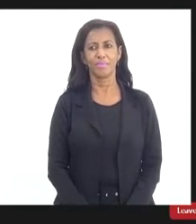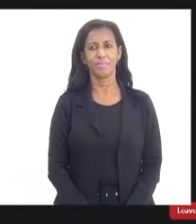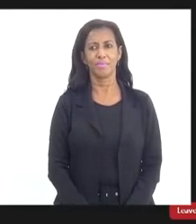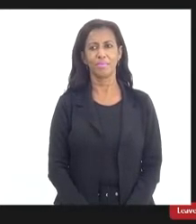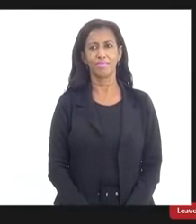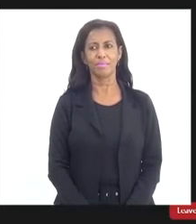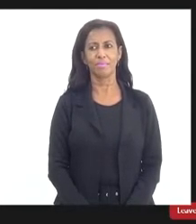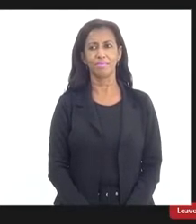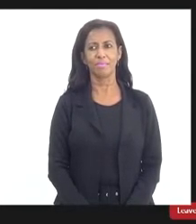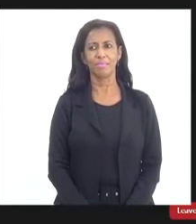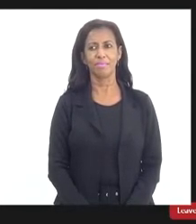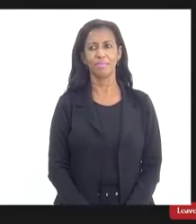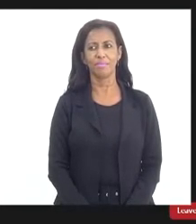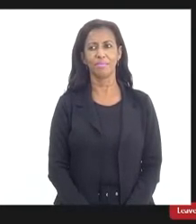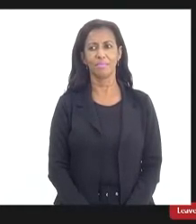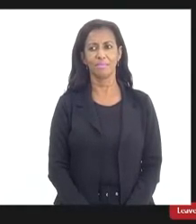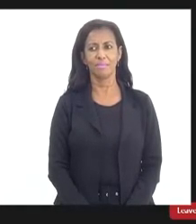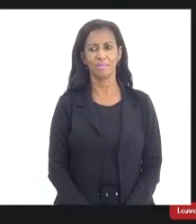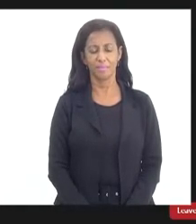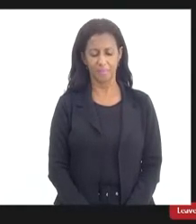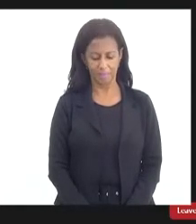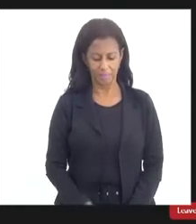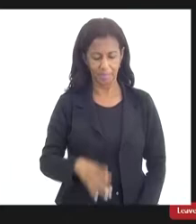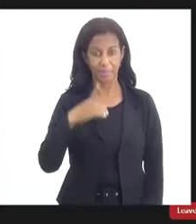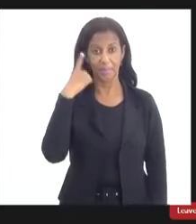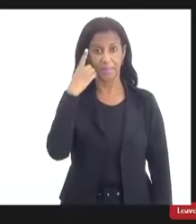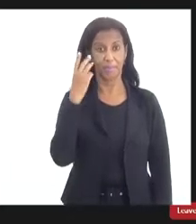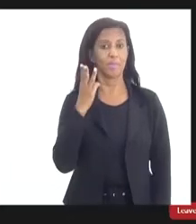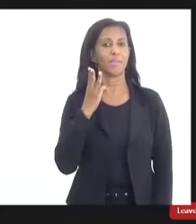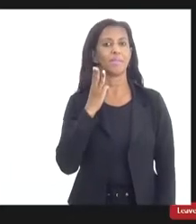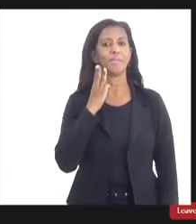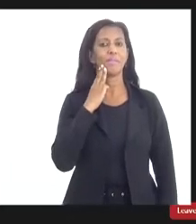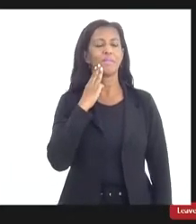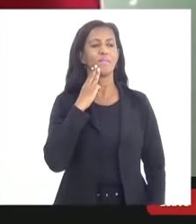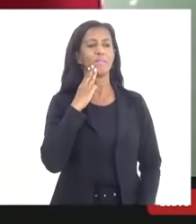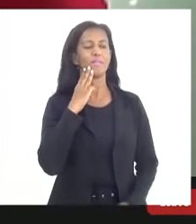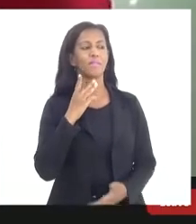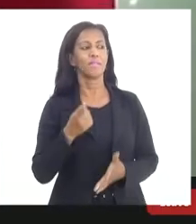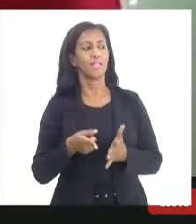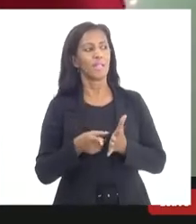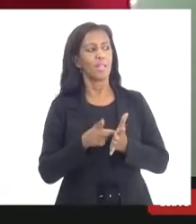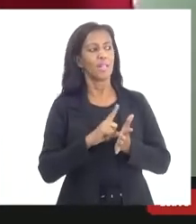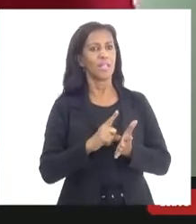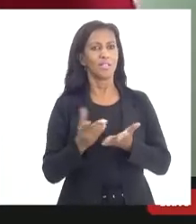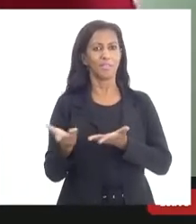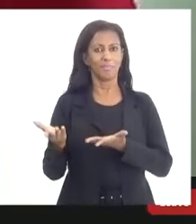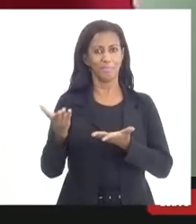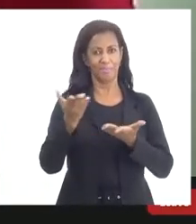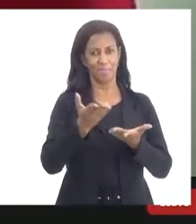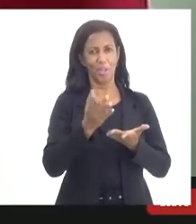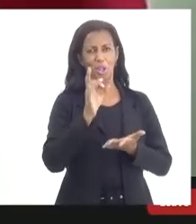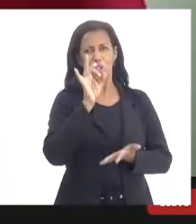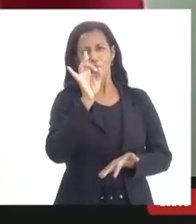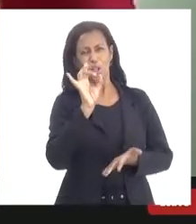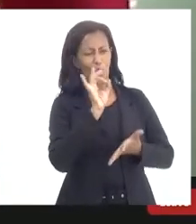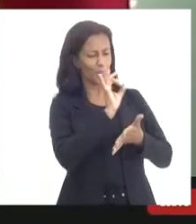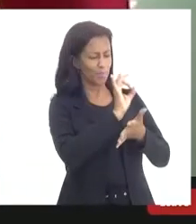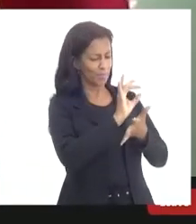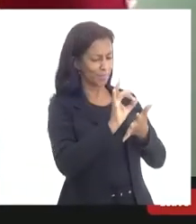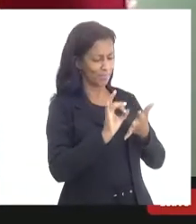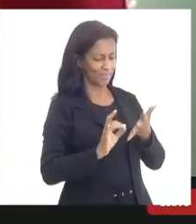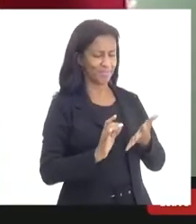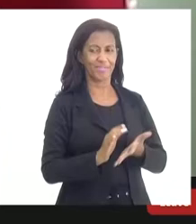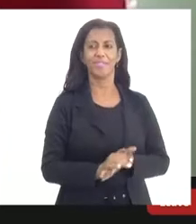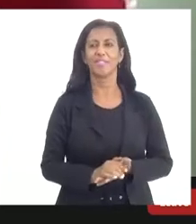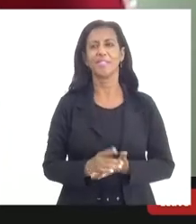deputado Valdeck antes de passar ao senhor para suas considerações eu também queria fazer algumas considerações porque